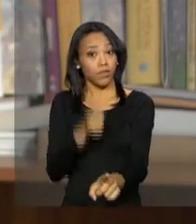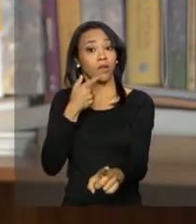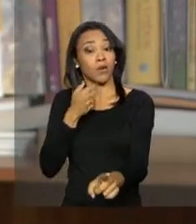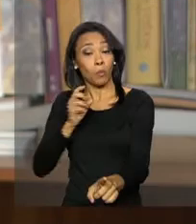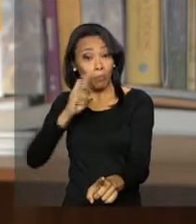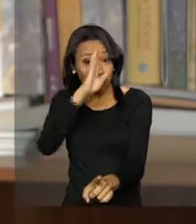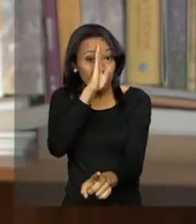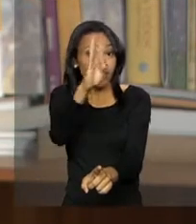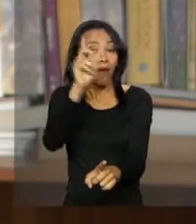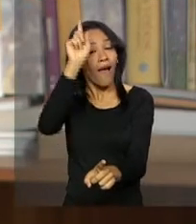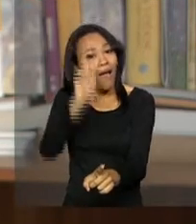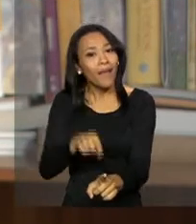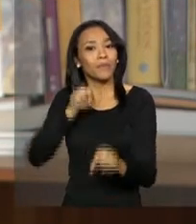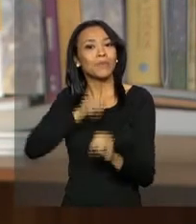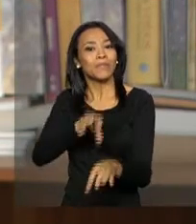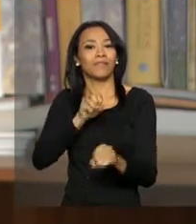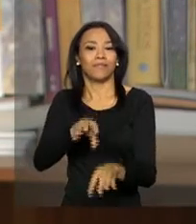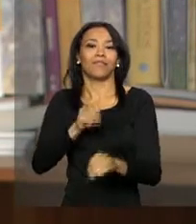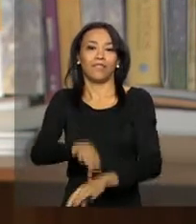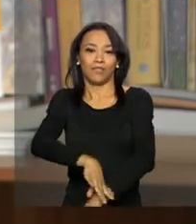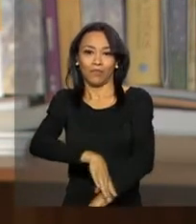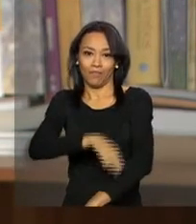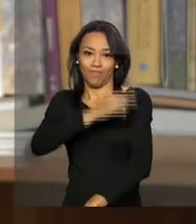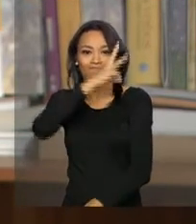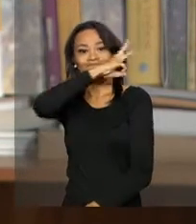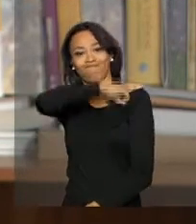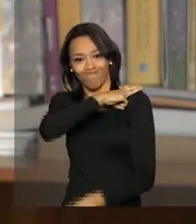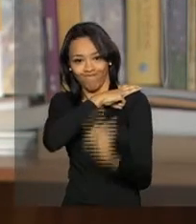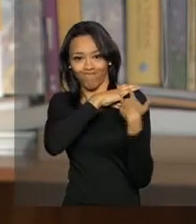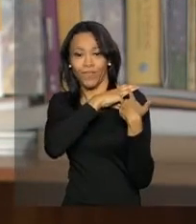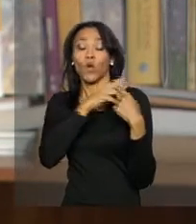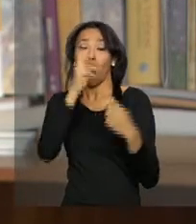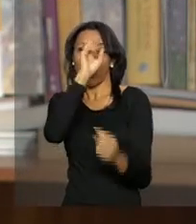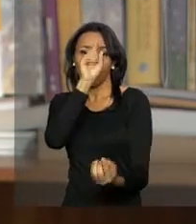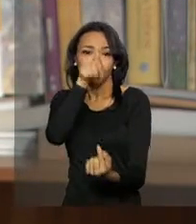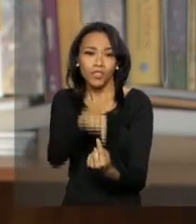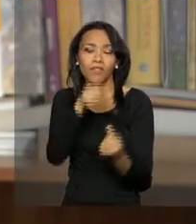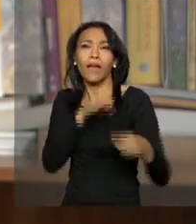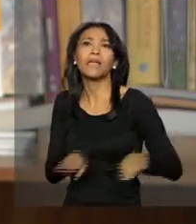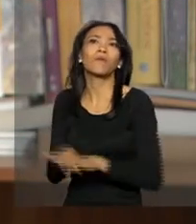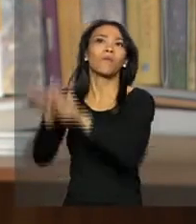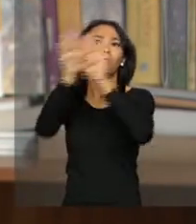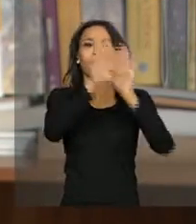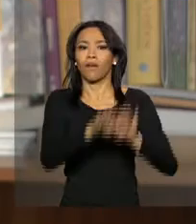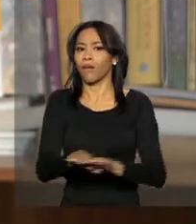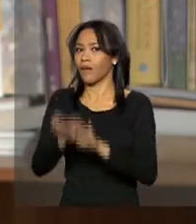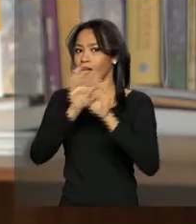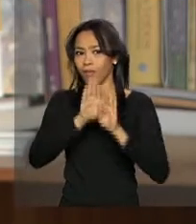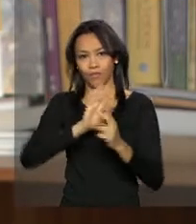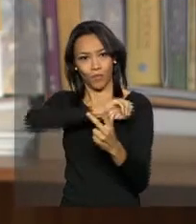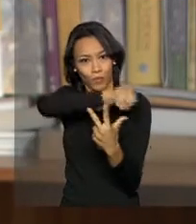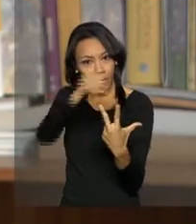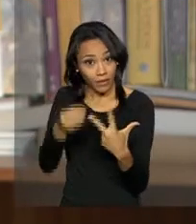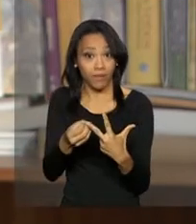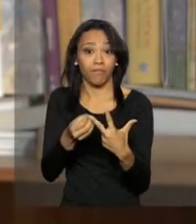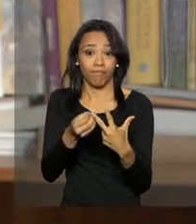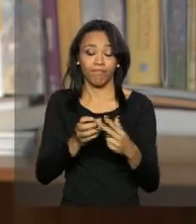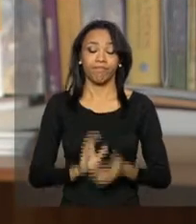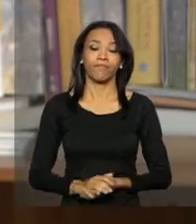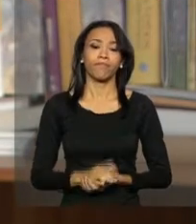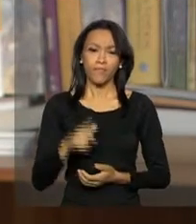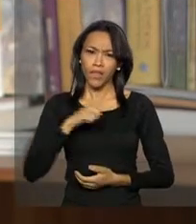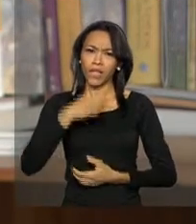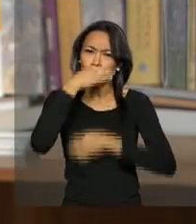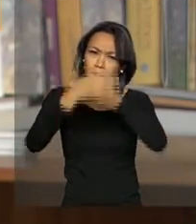impacto será no ensino médio. A ideia é padronizar os conhecimentos para o Enem. Há muitas sugestões importantes